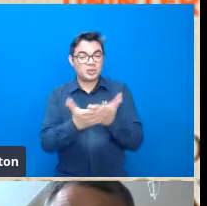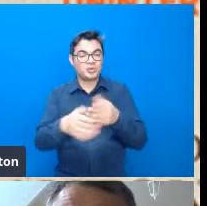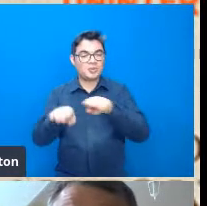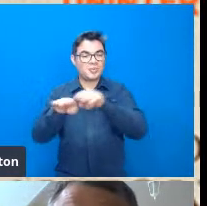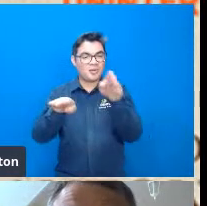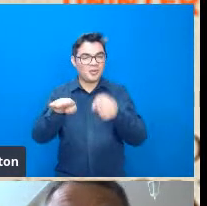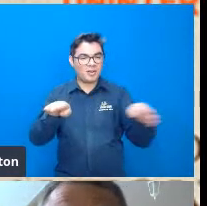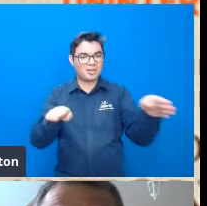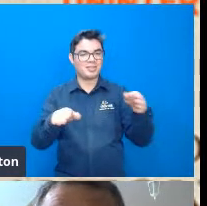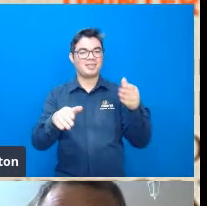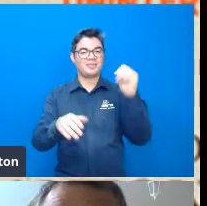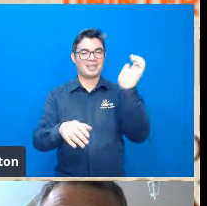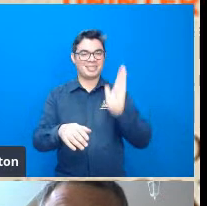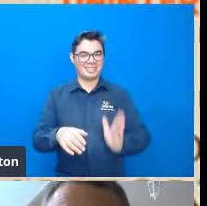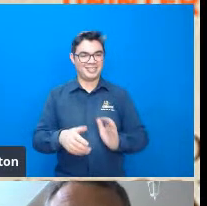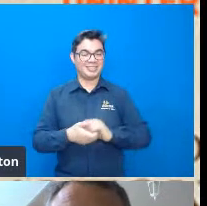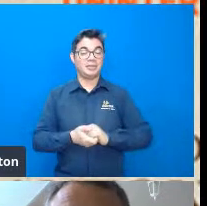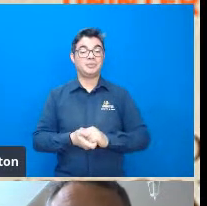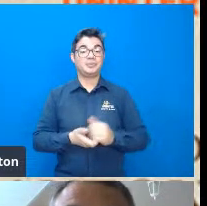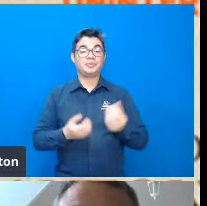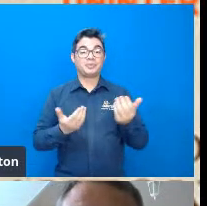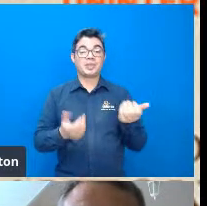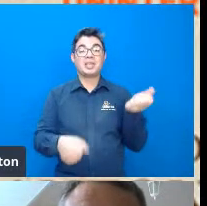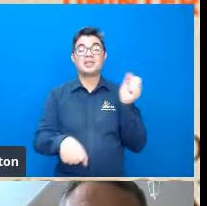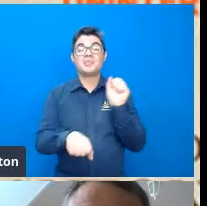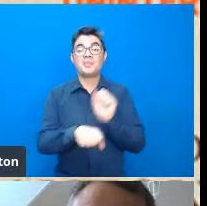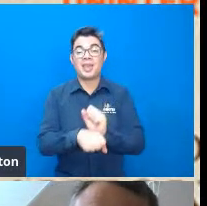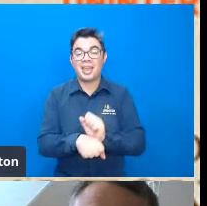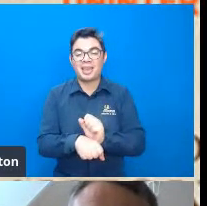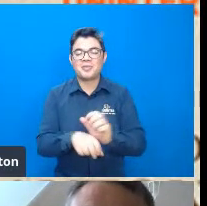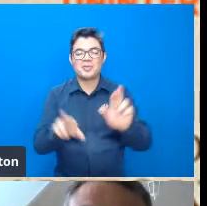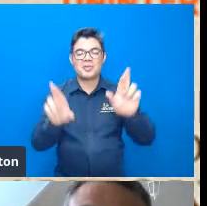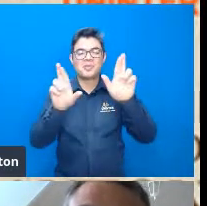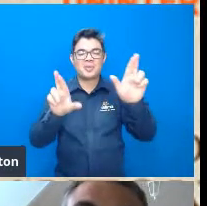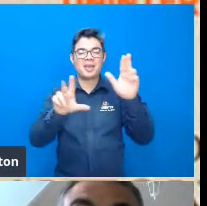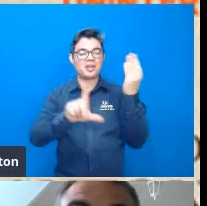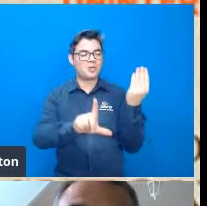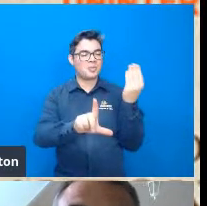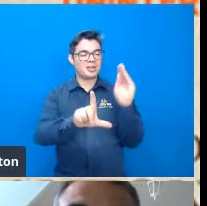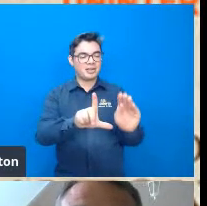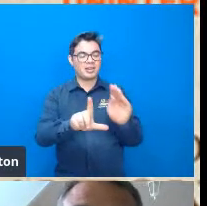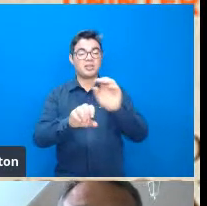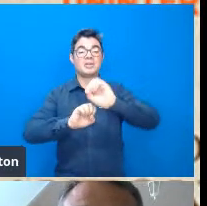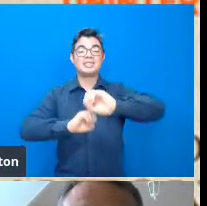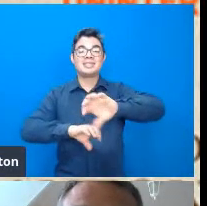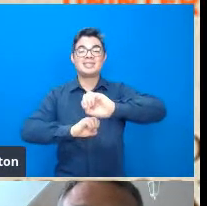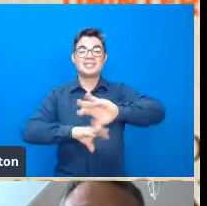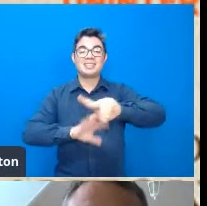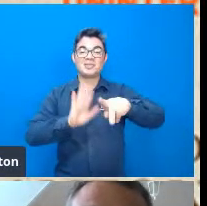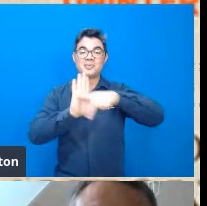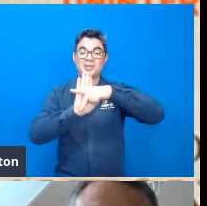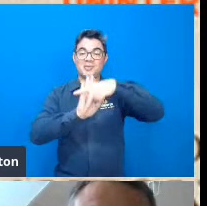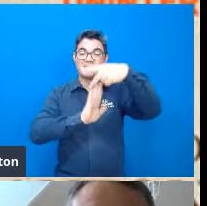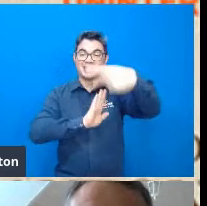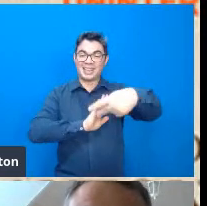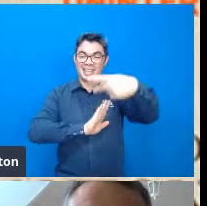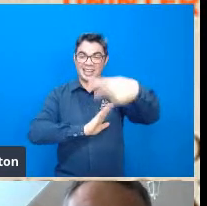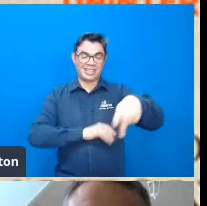espero ter compartilhado com vocês um pouco sobre os ensinamentos as